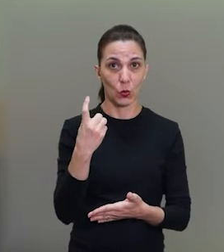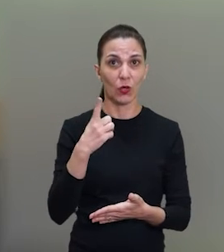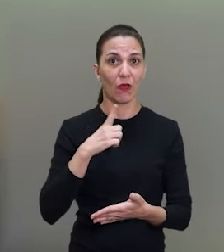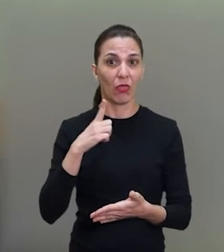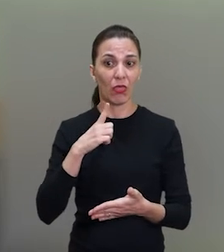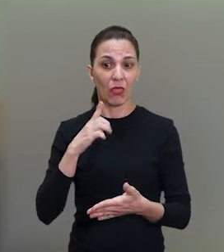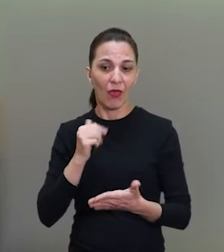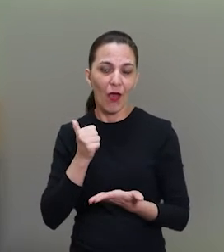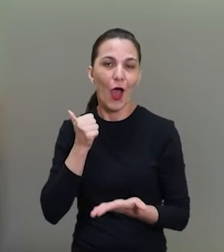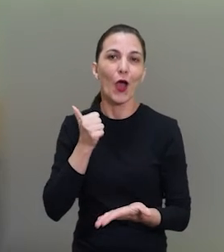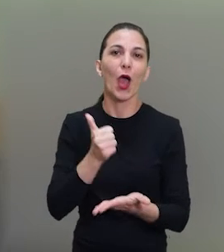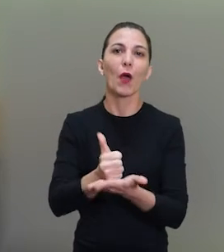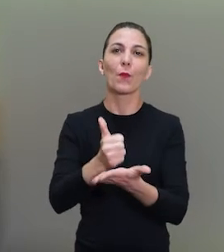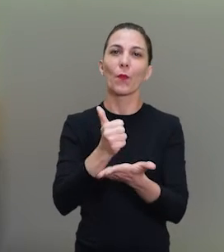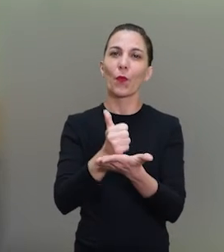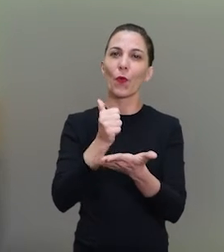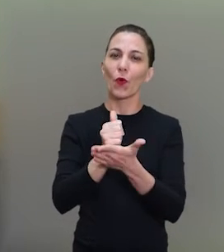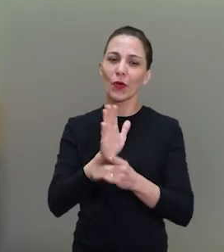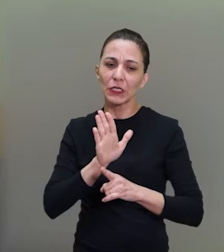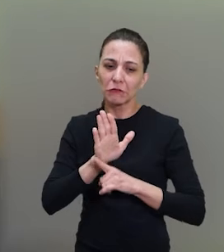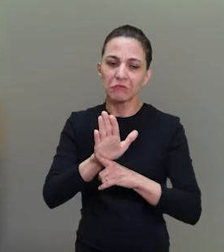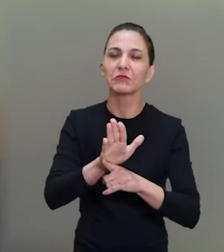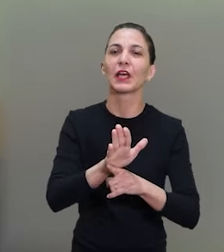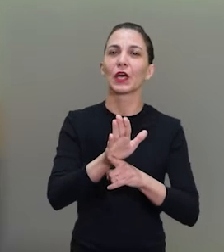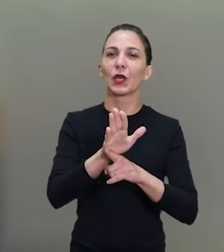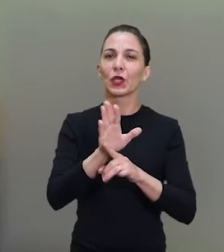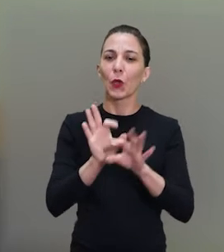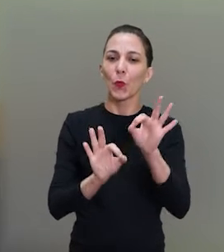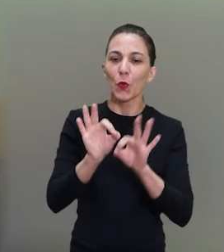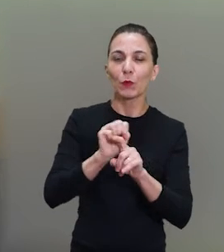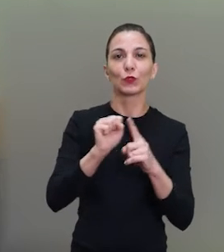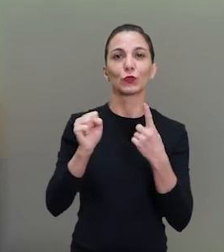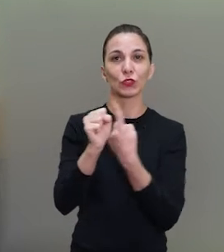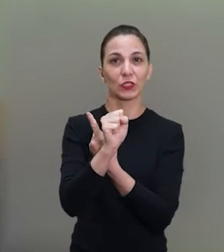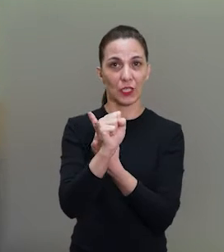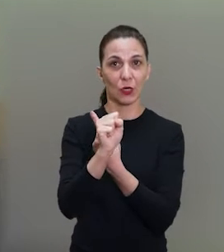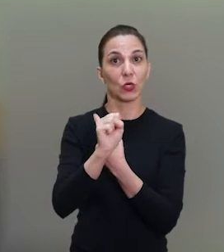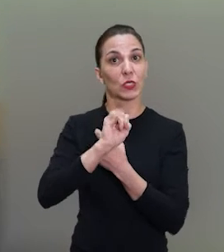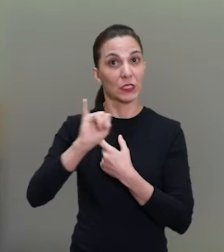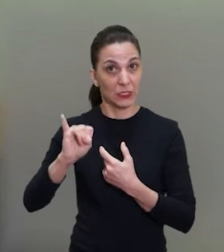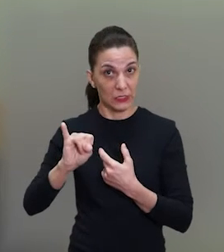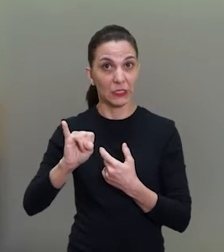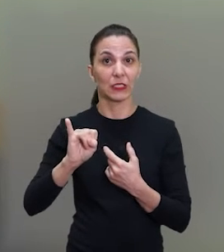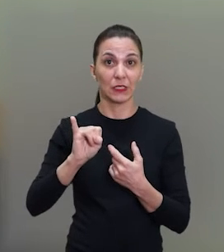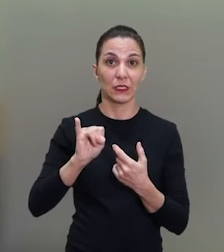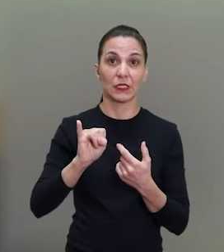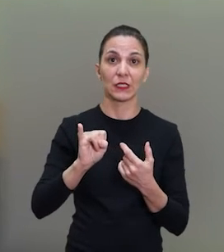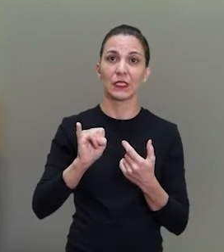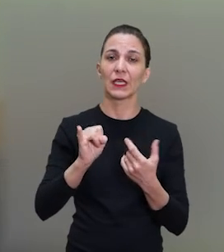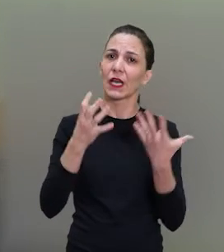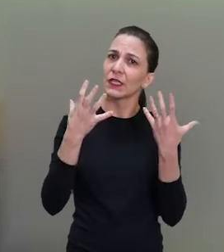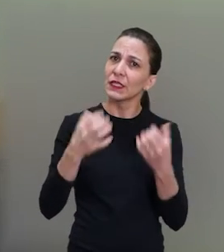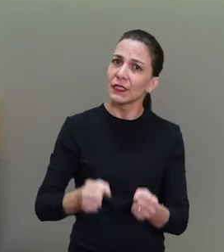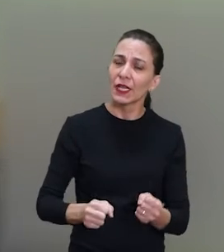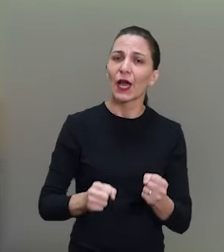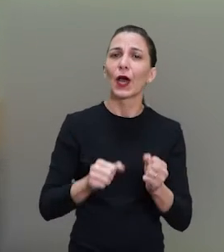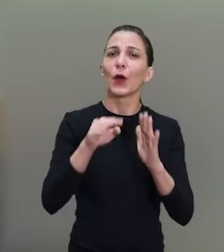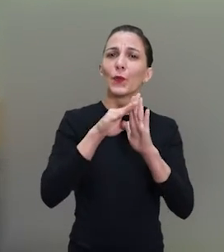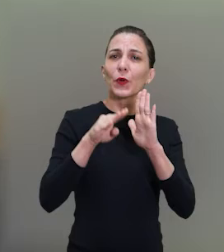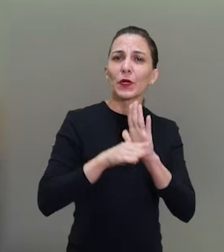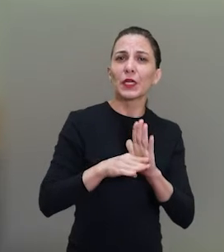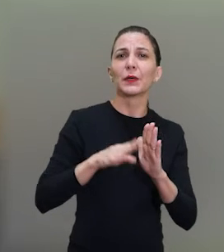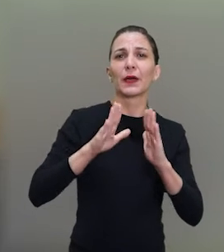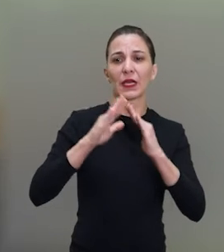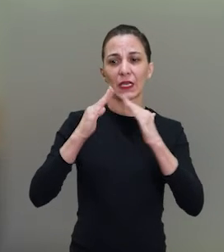poderão se beneficiar de mais esse programa social, se elas aderirem ao programa Quintais Sustentáveis.